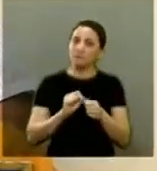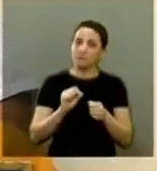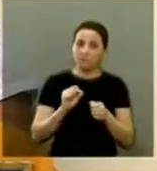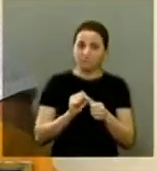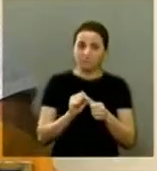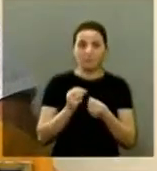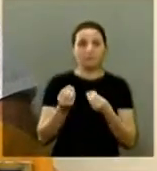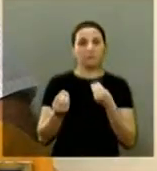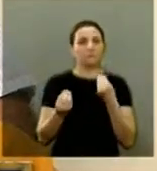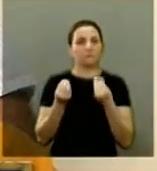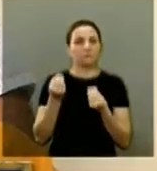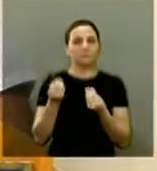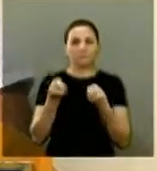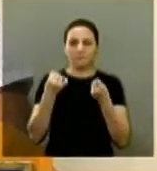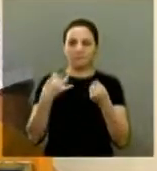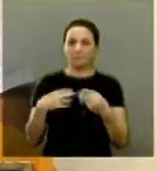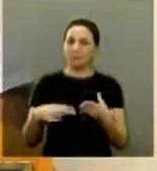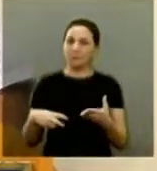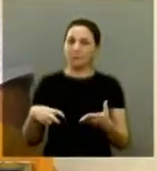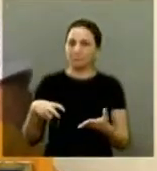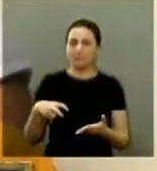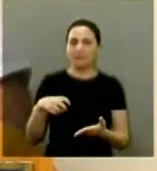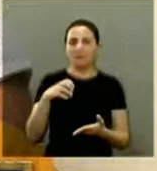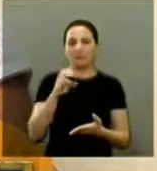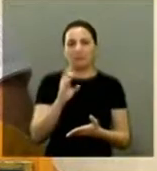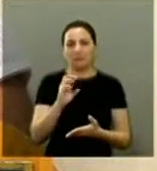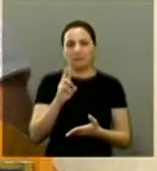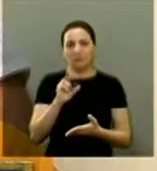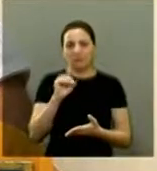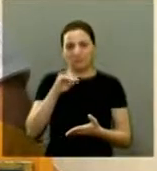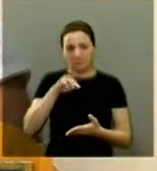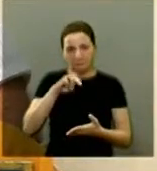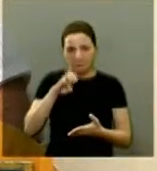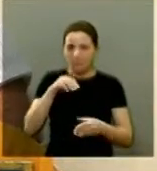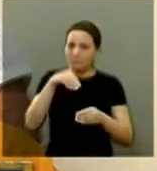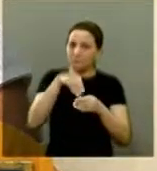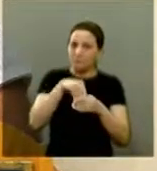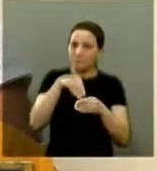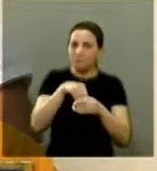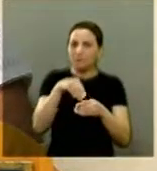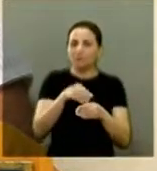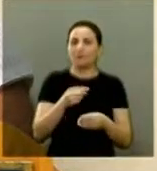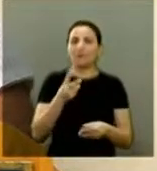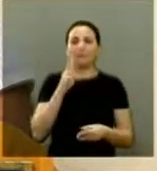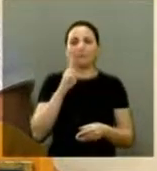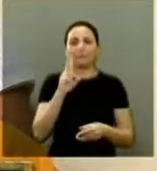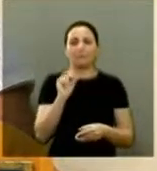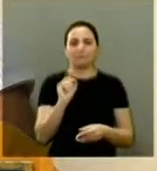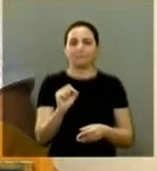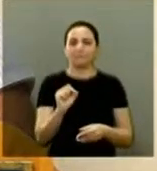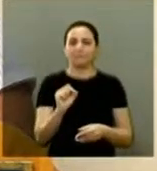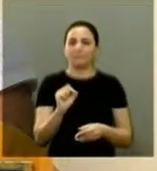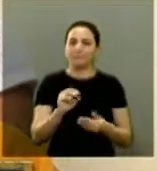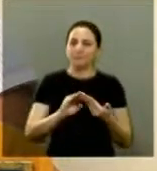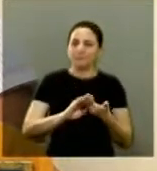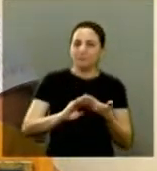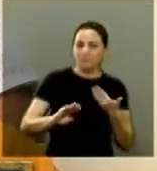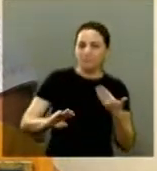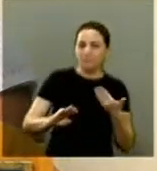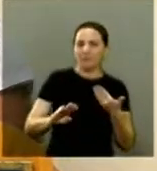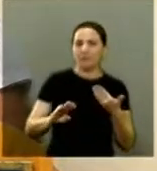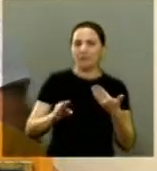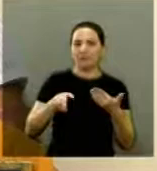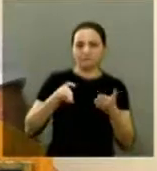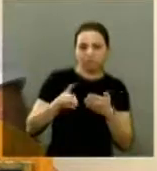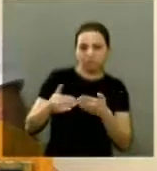é isso é crime até onde eu entendo isso é crime eleitoral você desviar dinheiro público